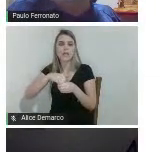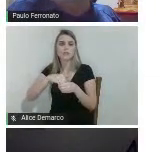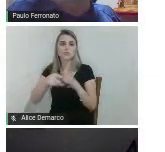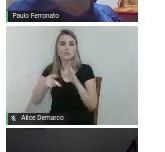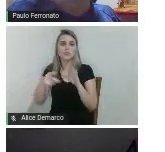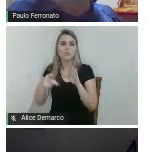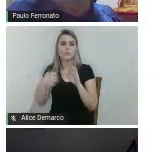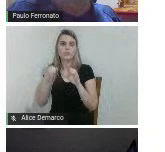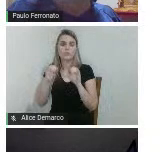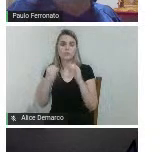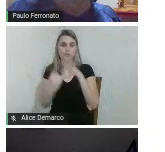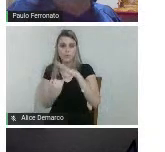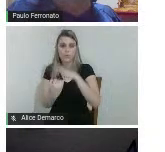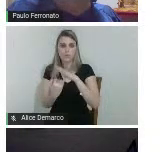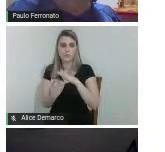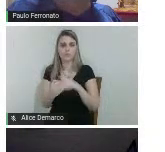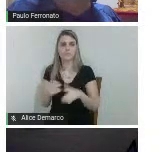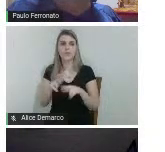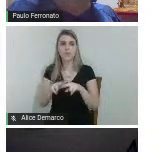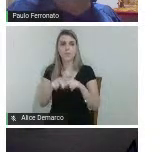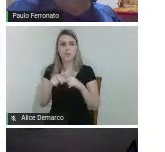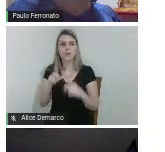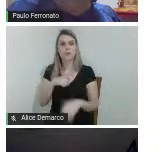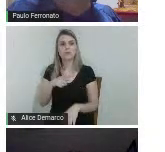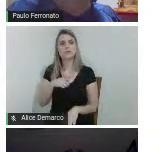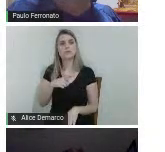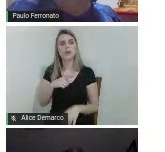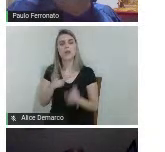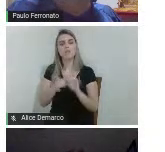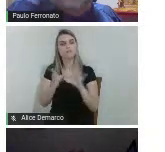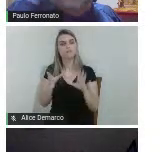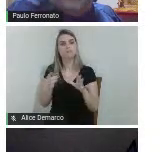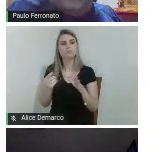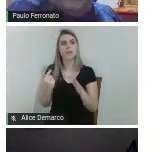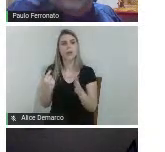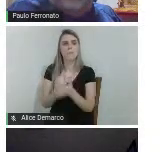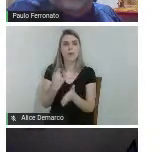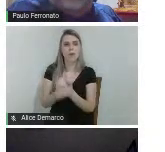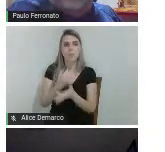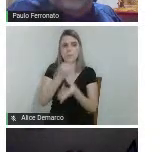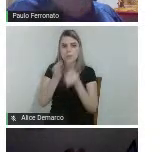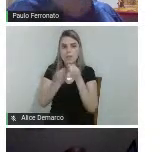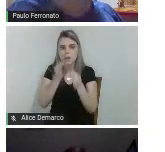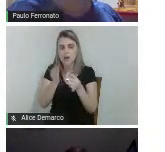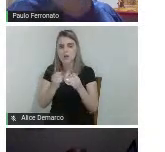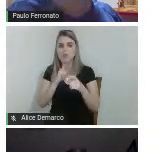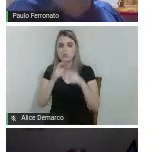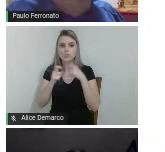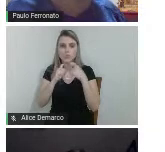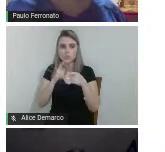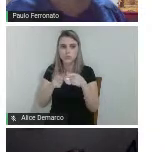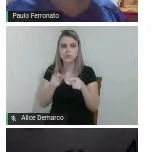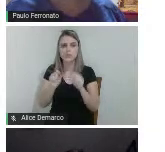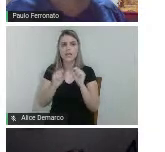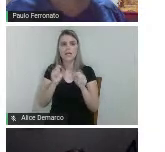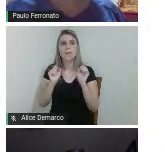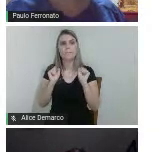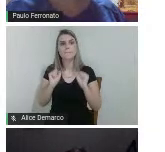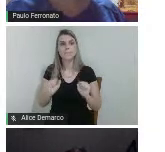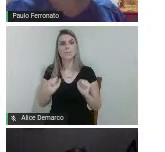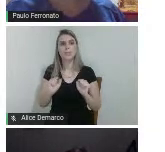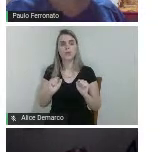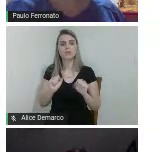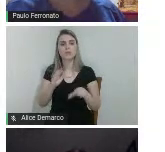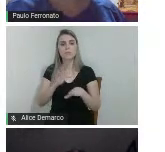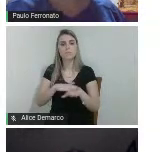bem aberto, aí, a sugestões, a opiniões, a tirar dúvidas, para que a gente possa firmar